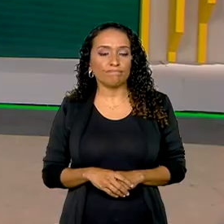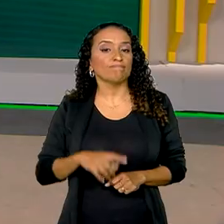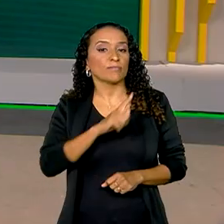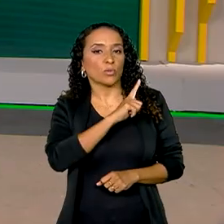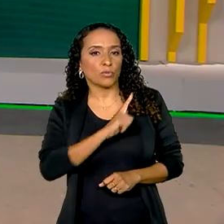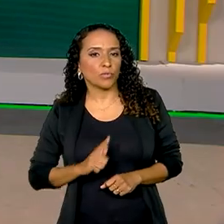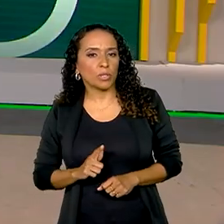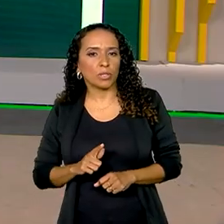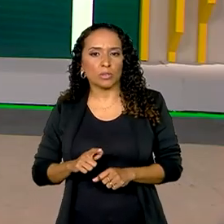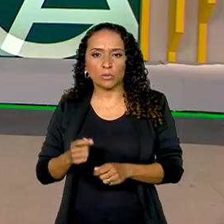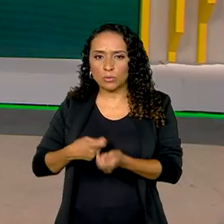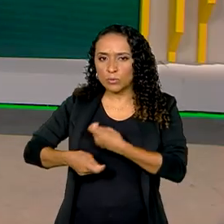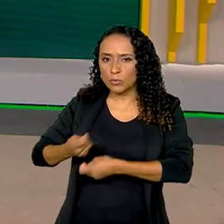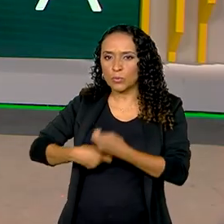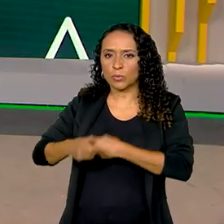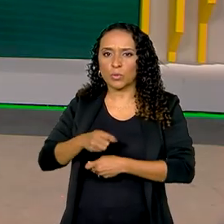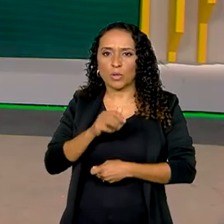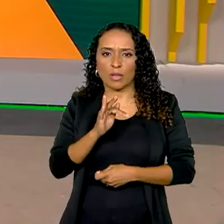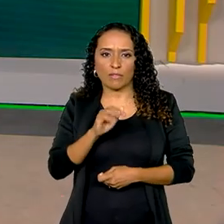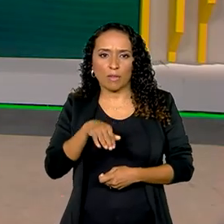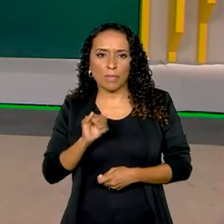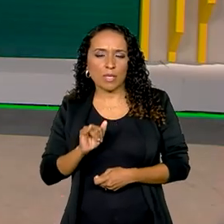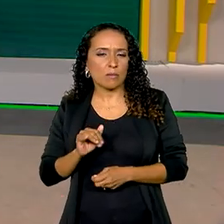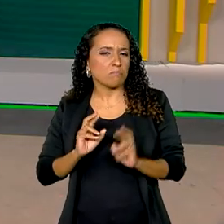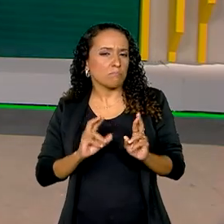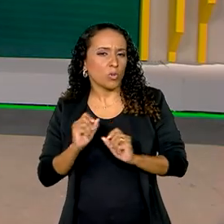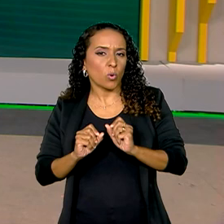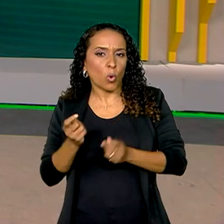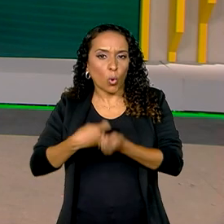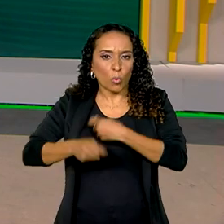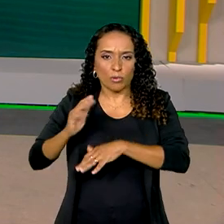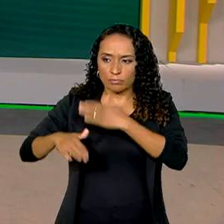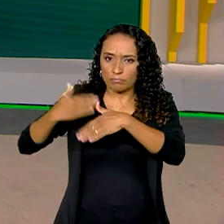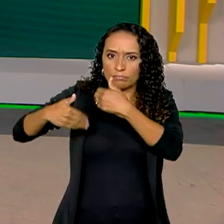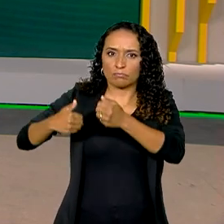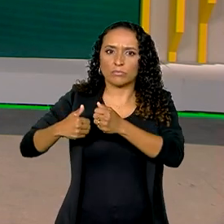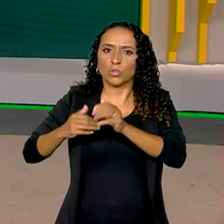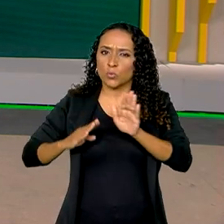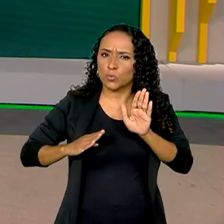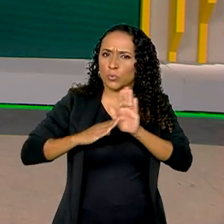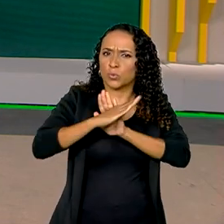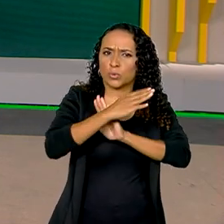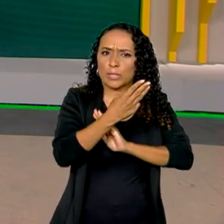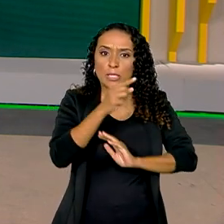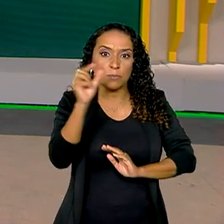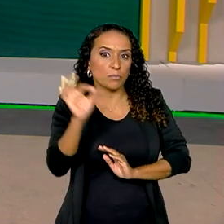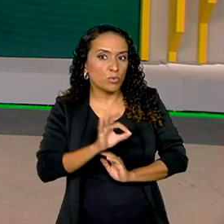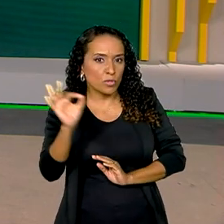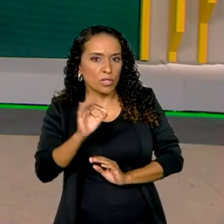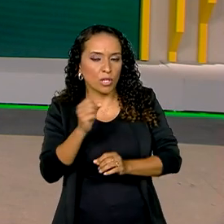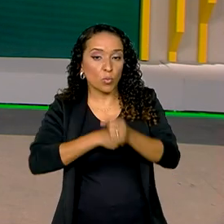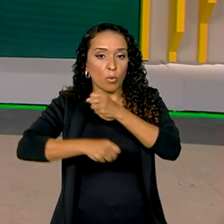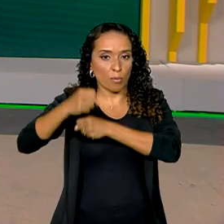Governo, mercado financeiro e o FMI estimam que a economia brasileira cresceu cerca de 3% no ano passado.